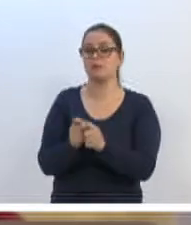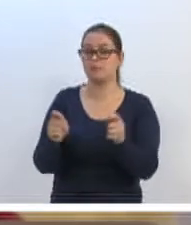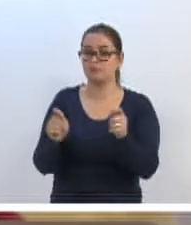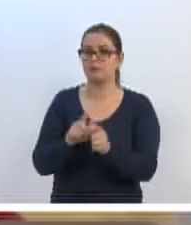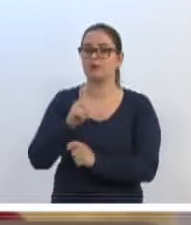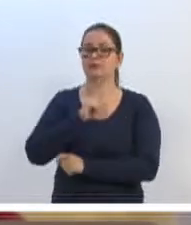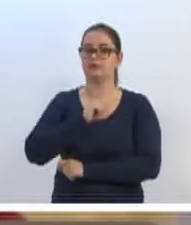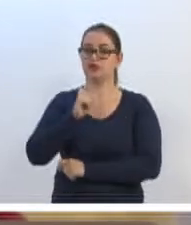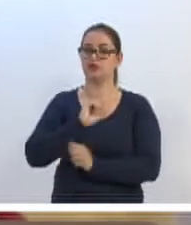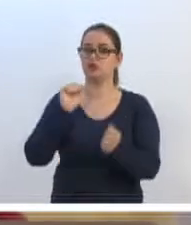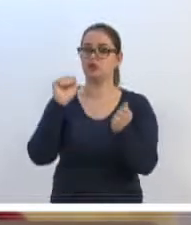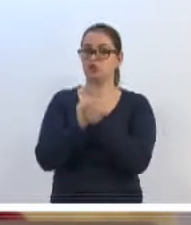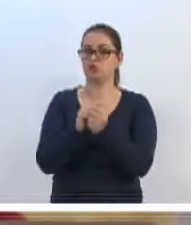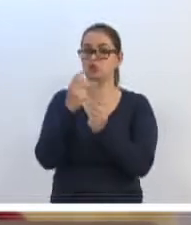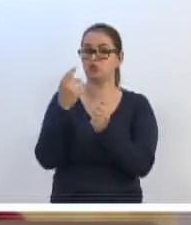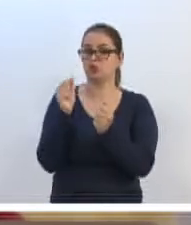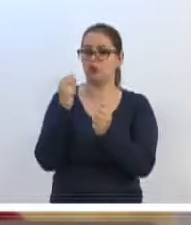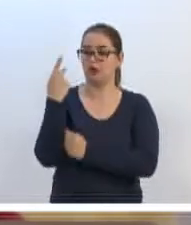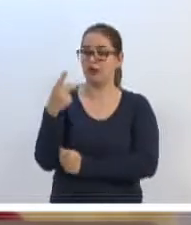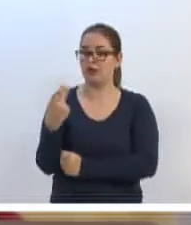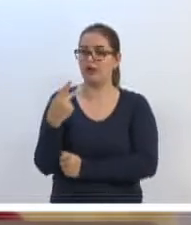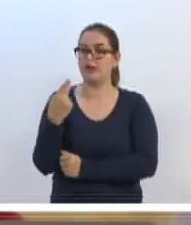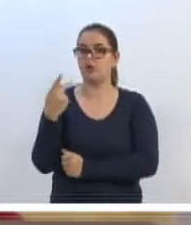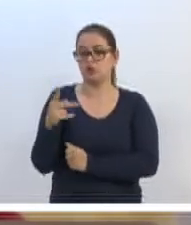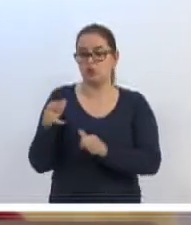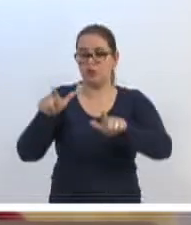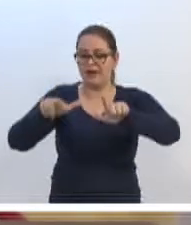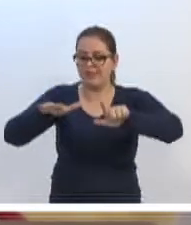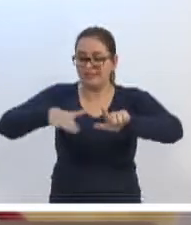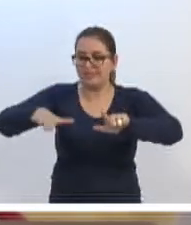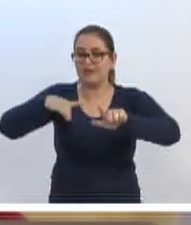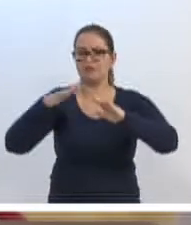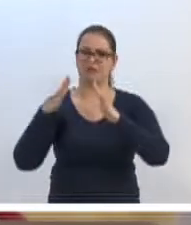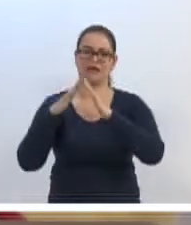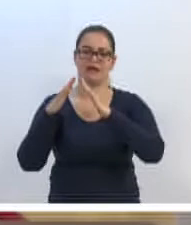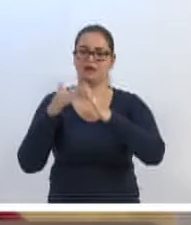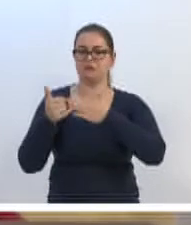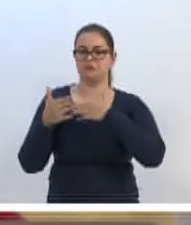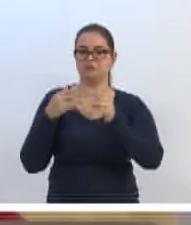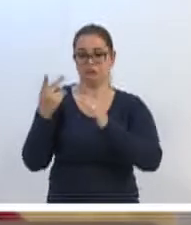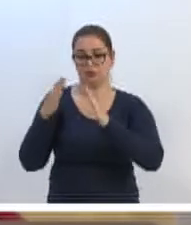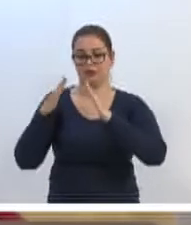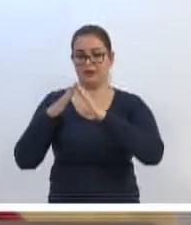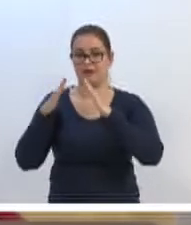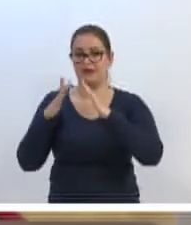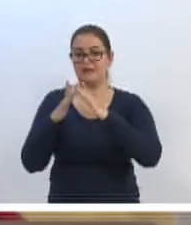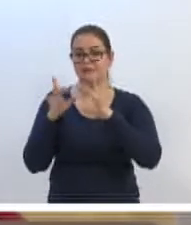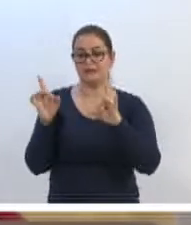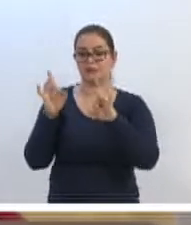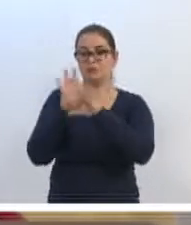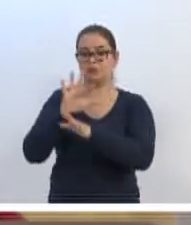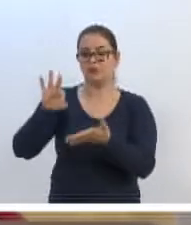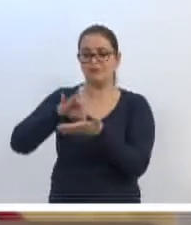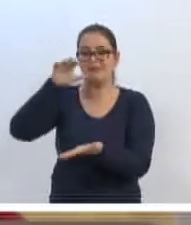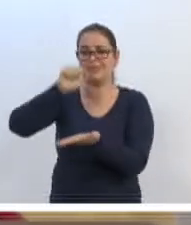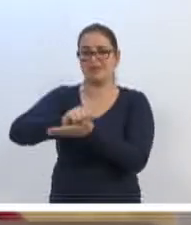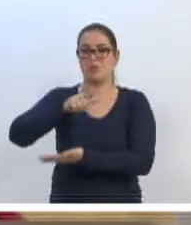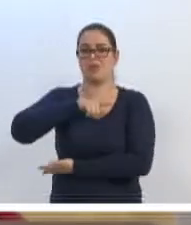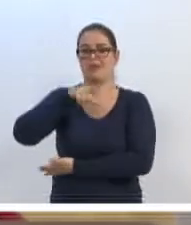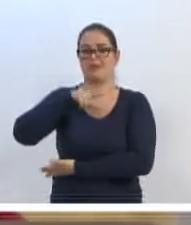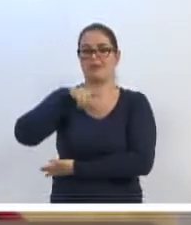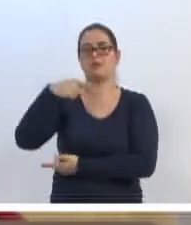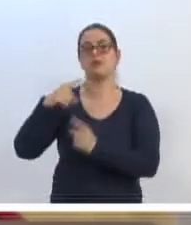de ter consigo a sua propriedade do imóvel, ou seja, o seu imóvel devidamente matriculado. Para que,